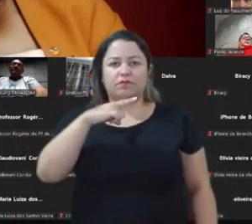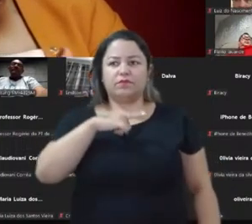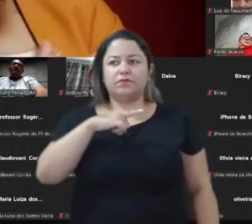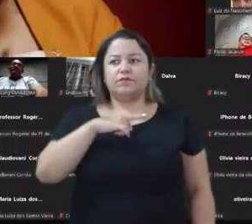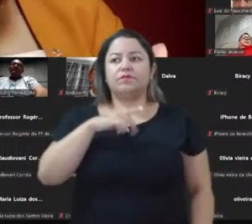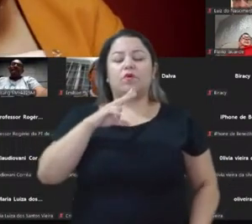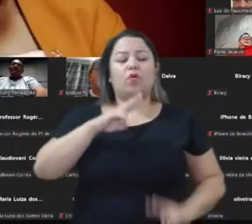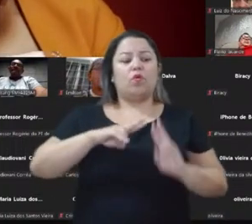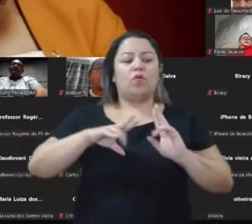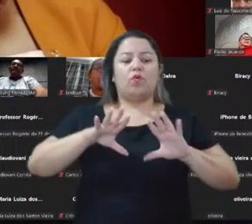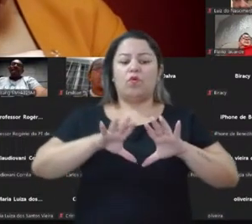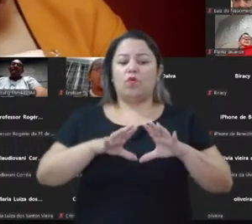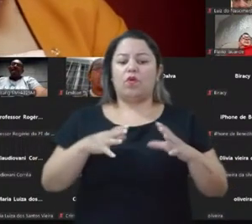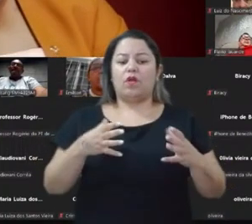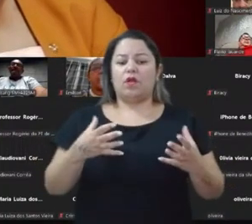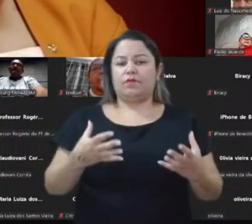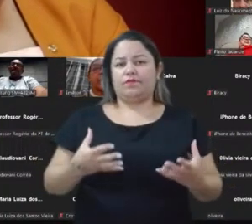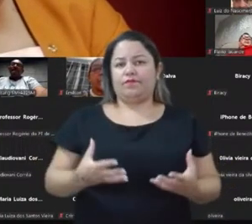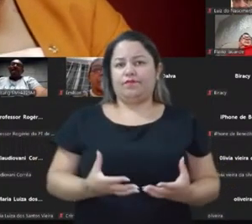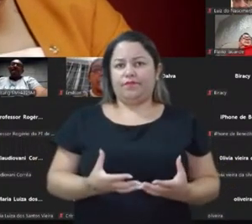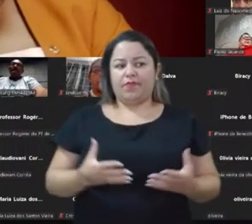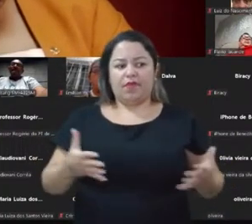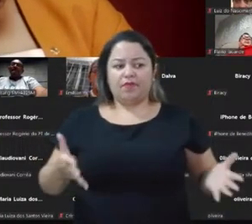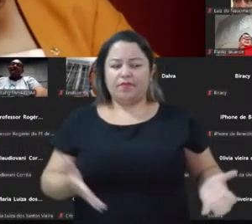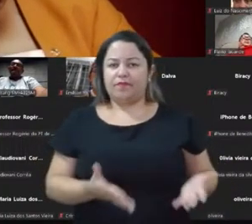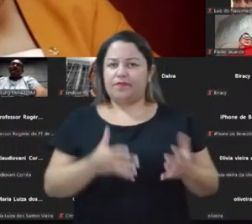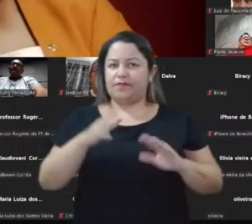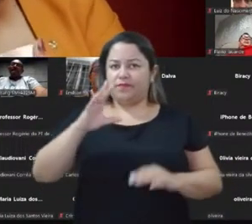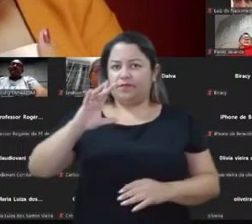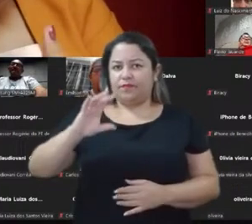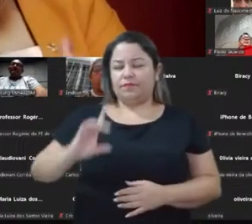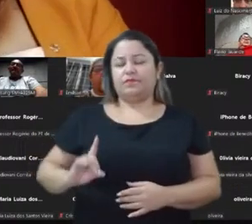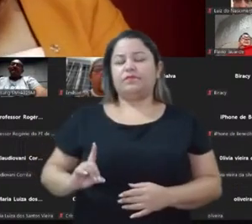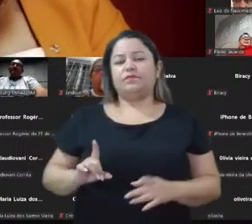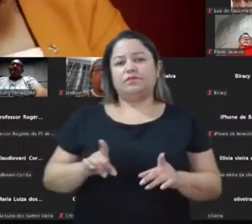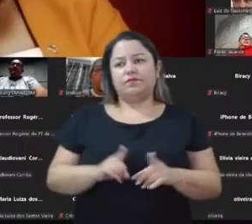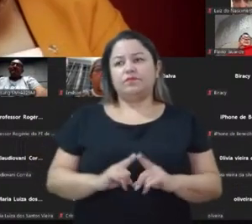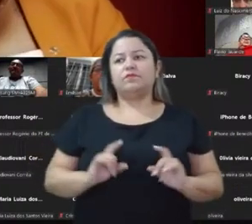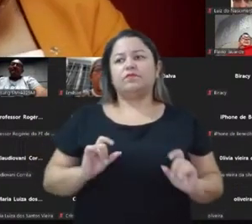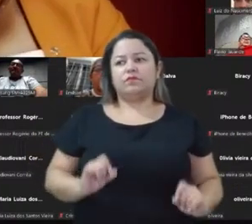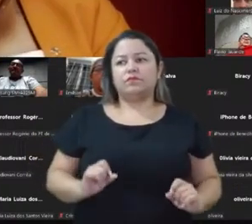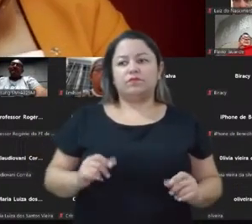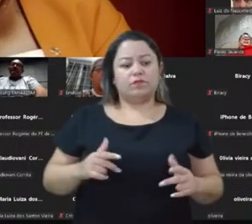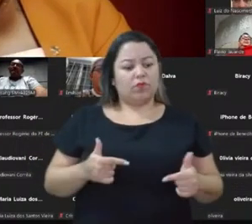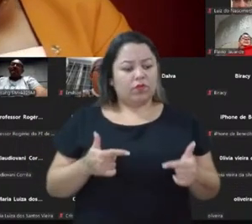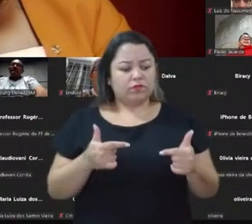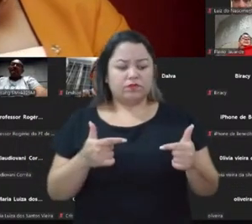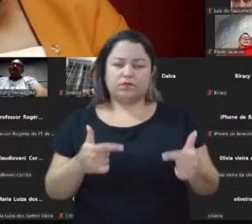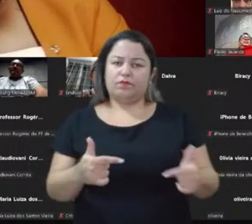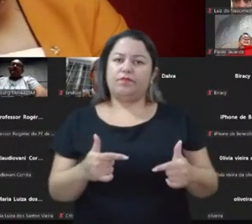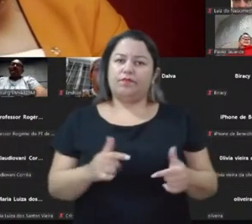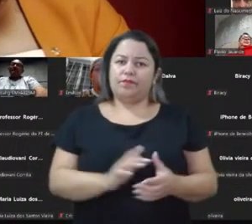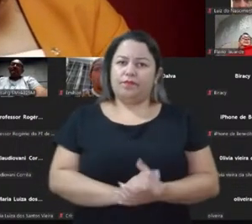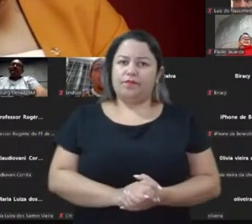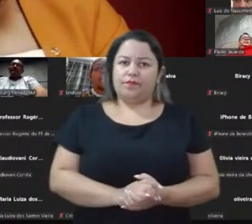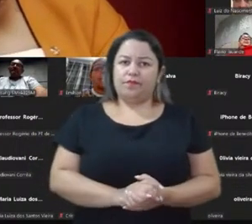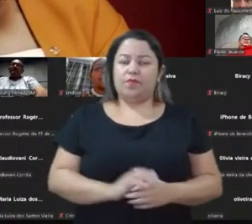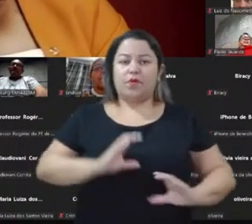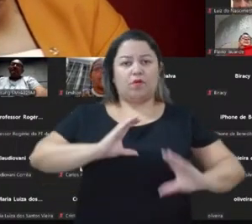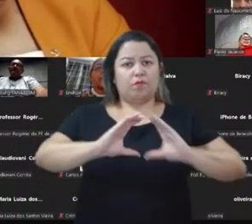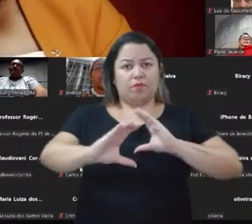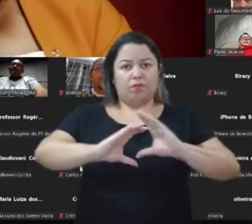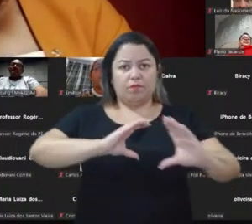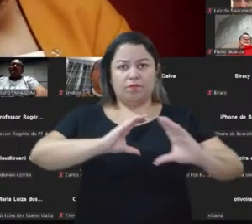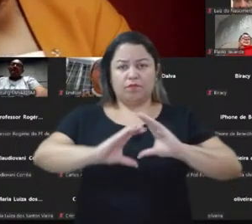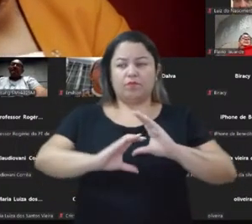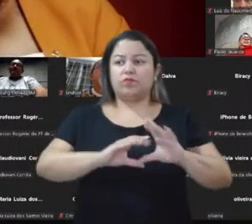onda global de ascensão ainda da extrema direita nos impõe muitos desafios. Uma comunicação de